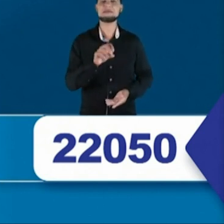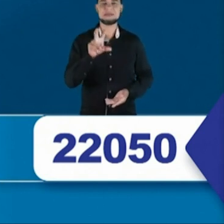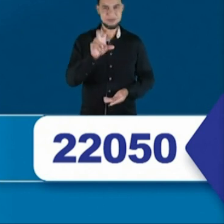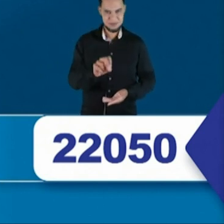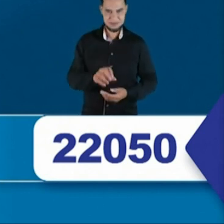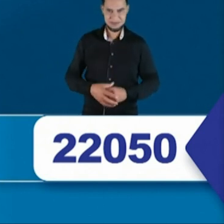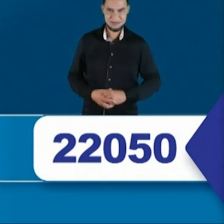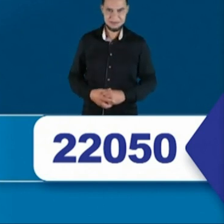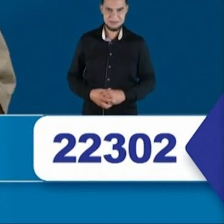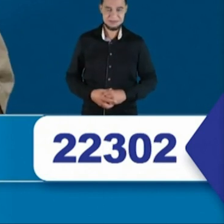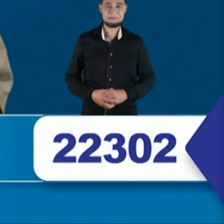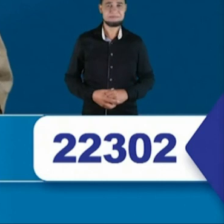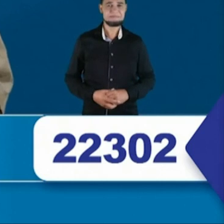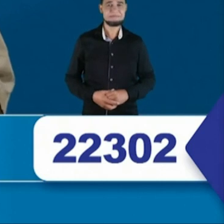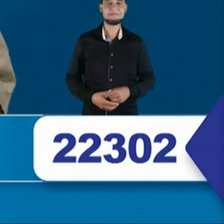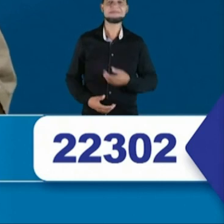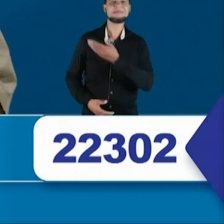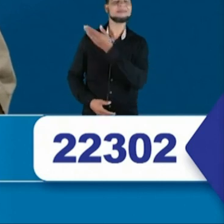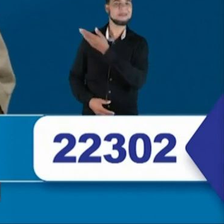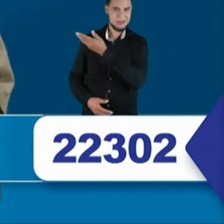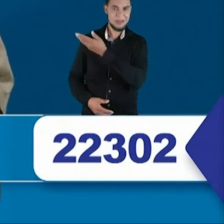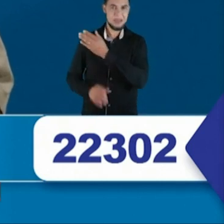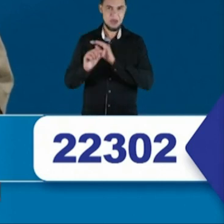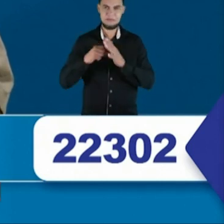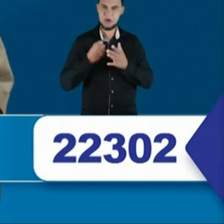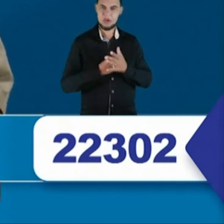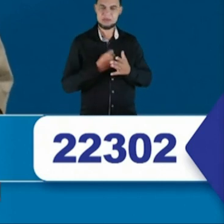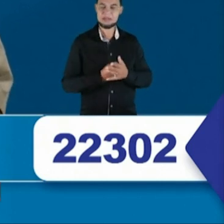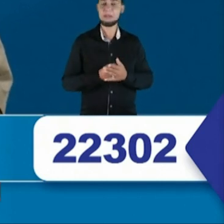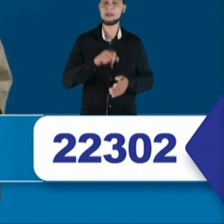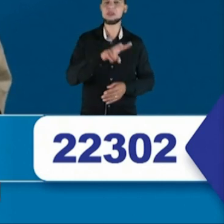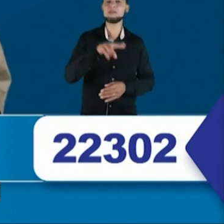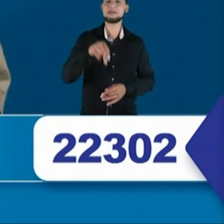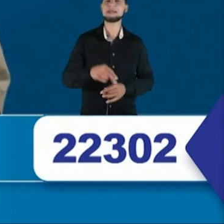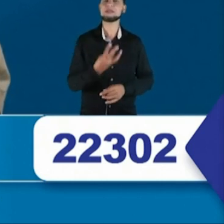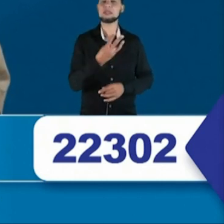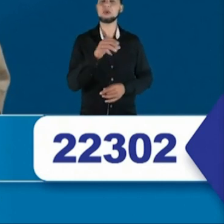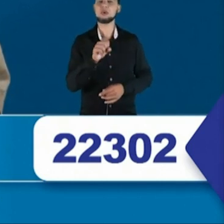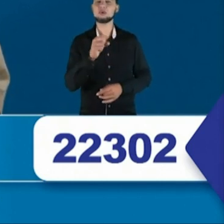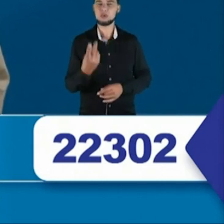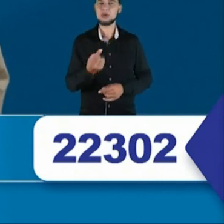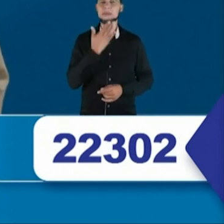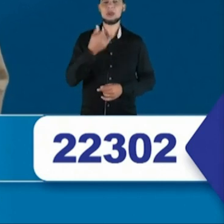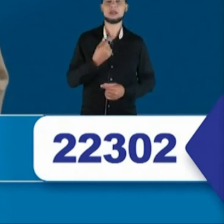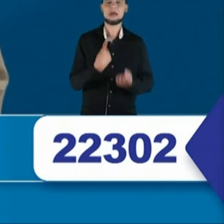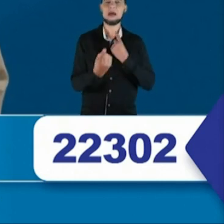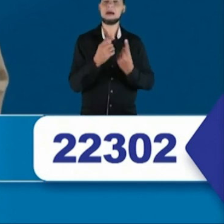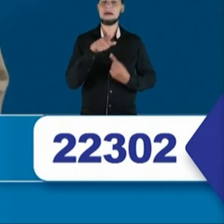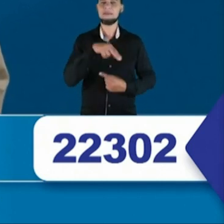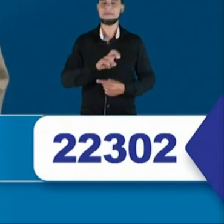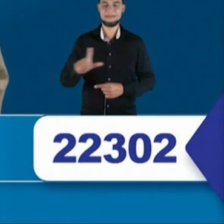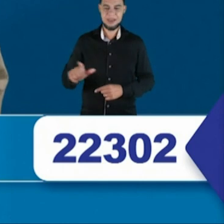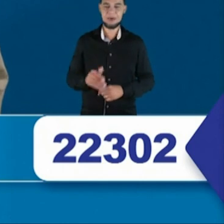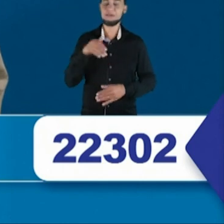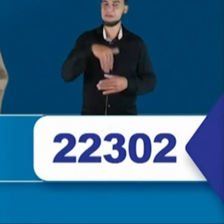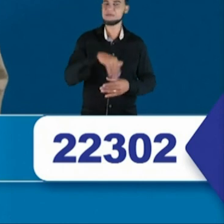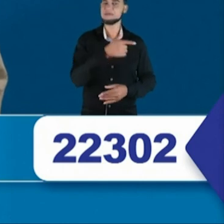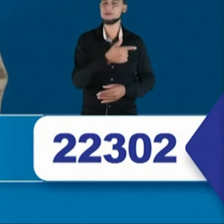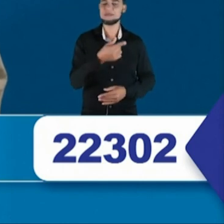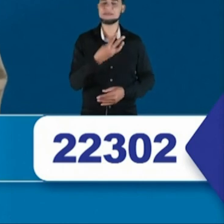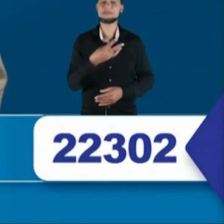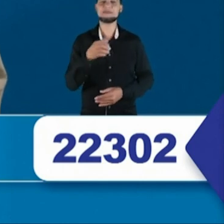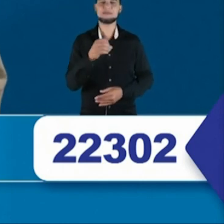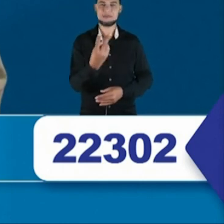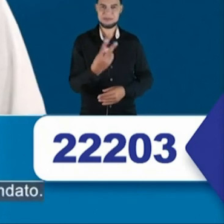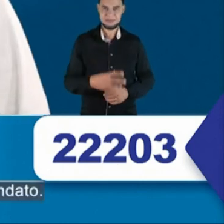22, 050. Sou Paulo Vieira da Silva, vou lutar pela duplicação da 381 e pela melhoria do trânsito na União Rodoviária. Vote 22,